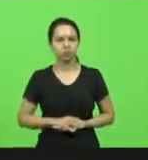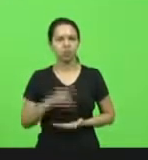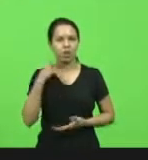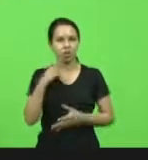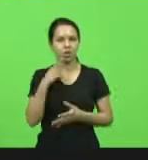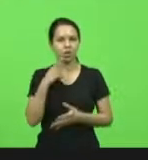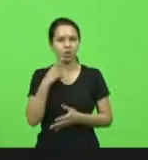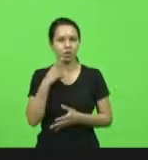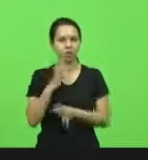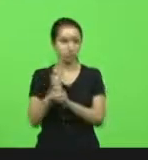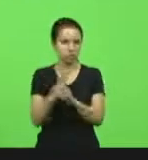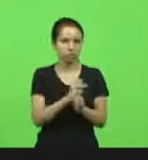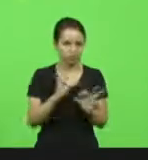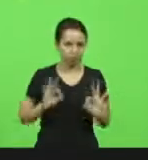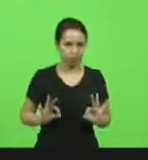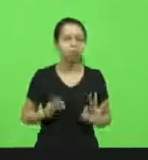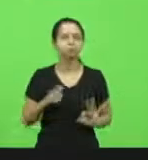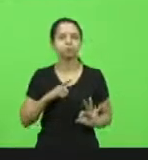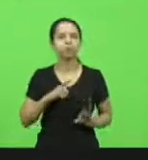Sargento Alí... Sim, temos quórum.